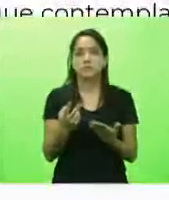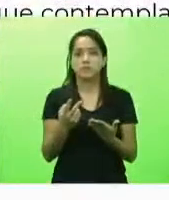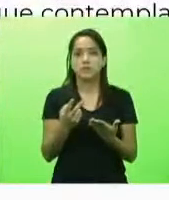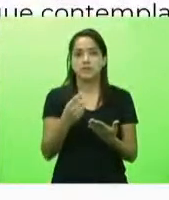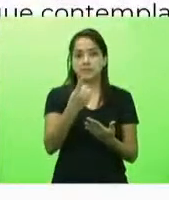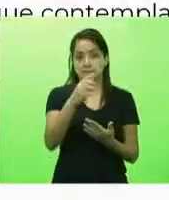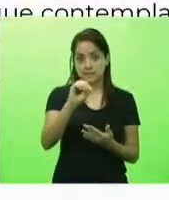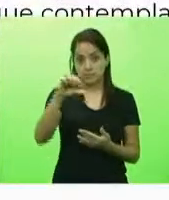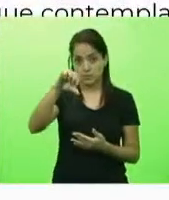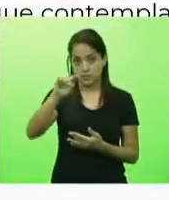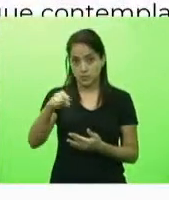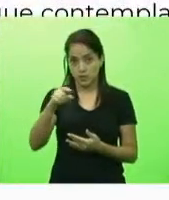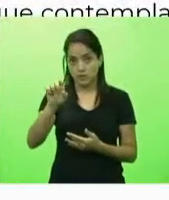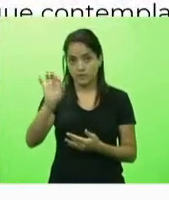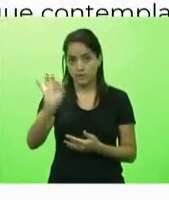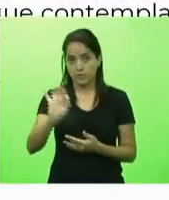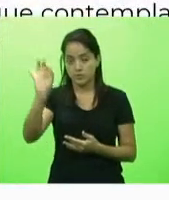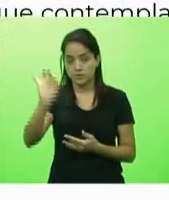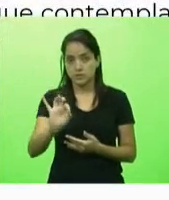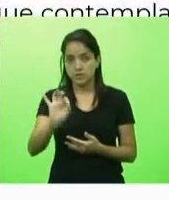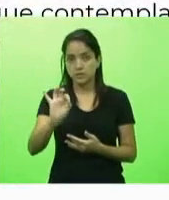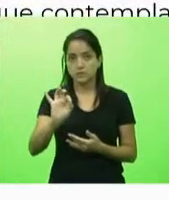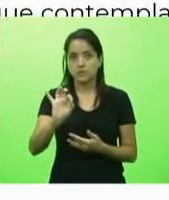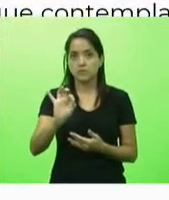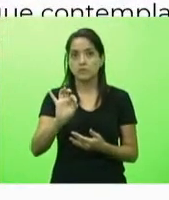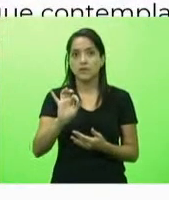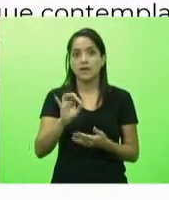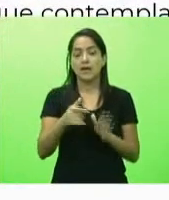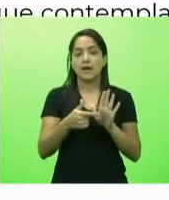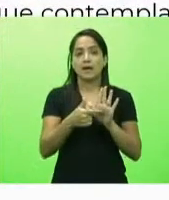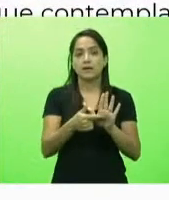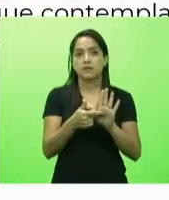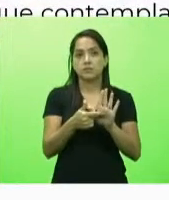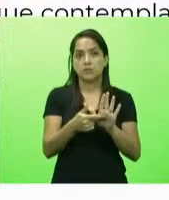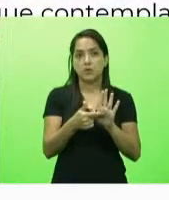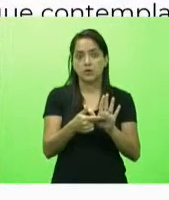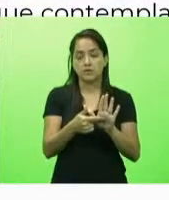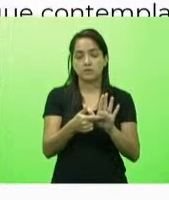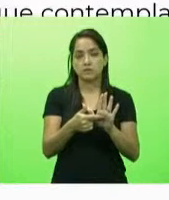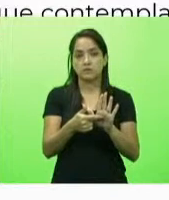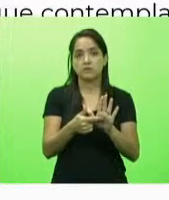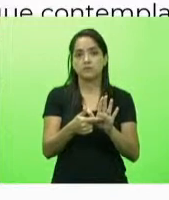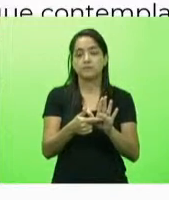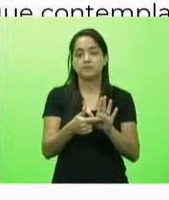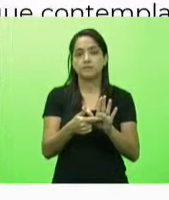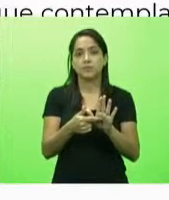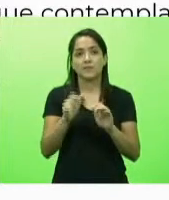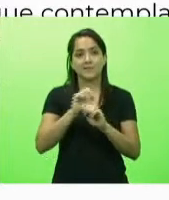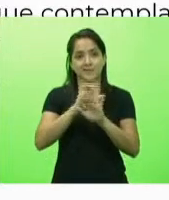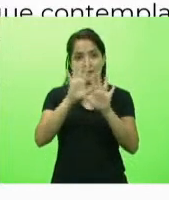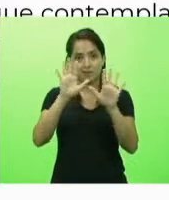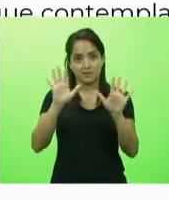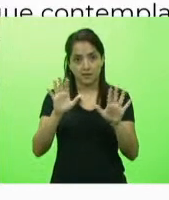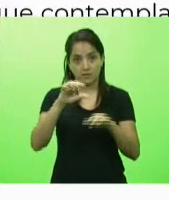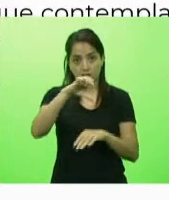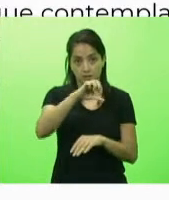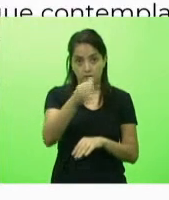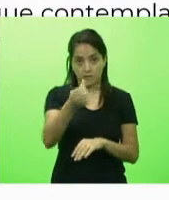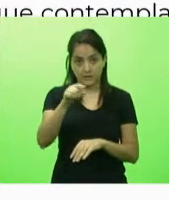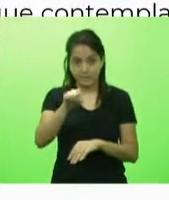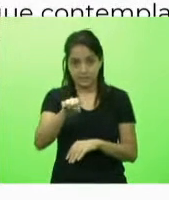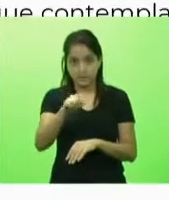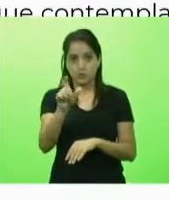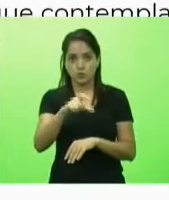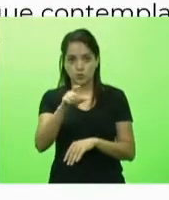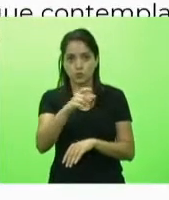% aqui é só uma fala a respeito disso e ali está muito claro que as 96 mil doses